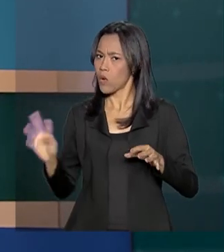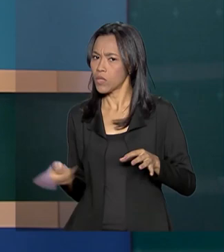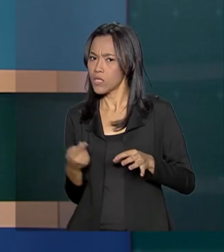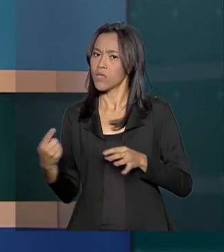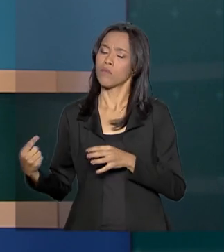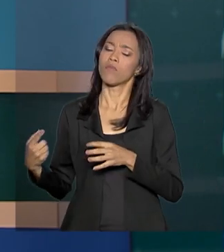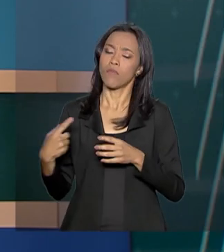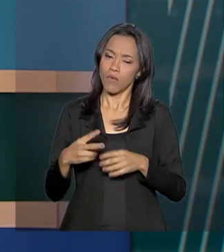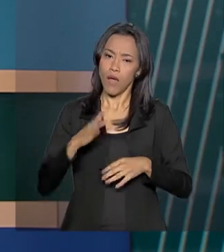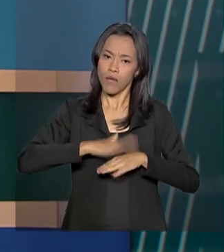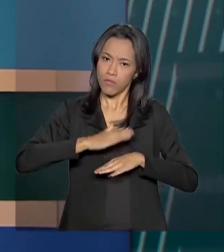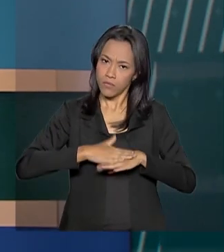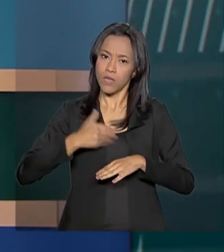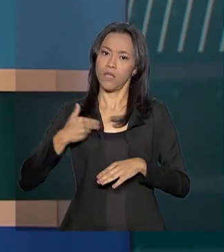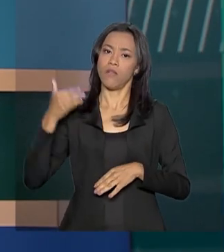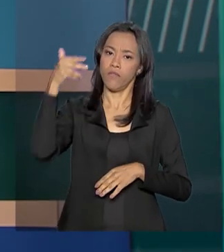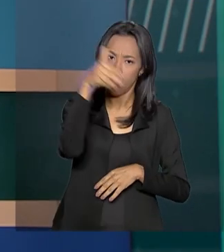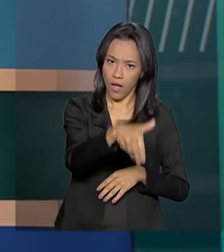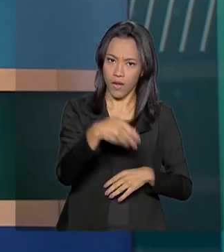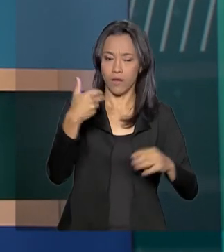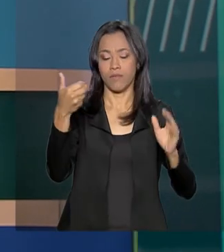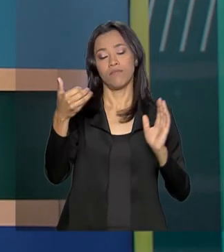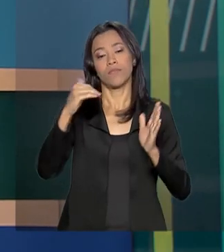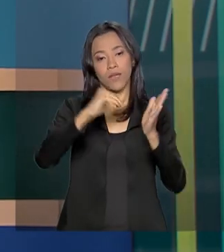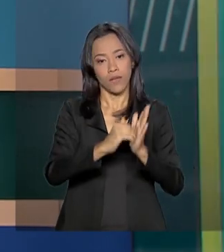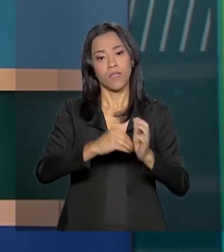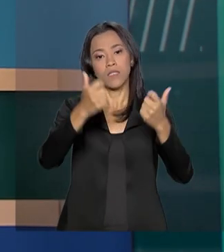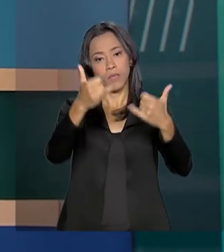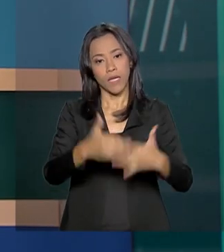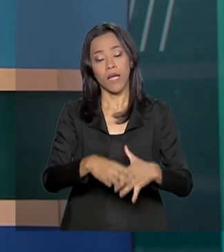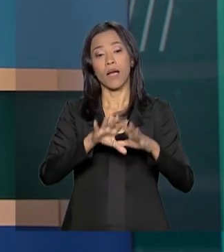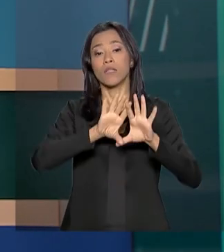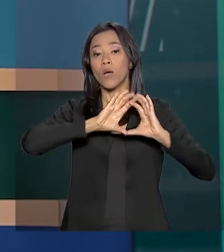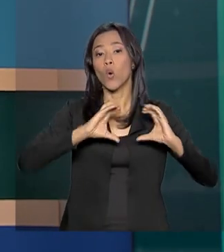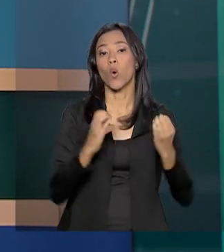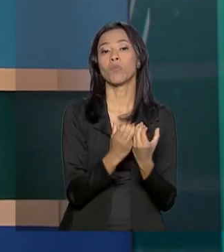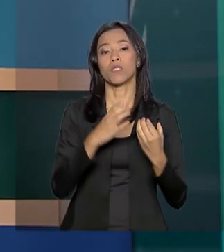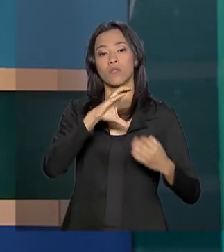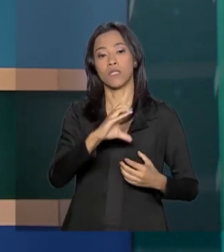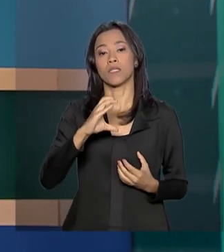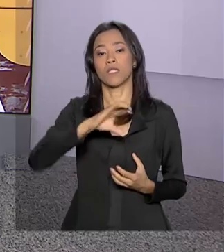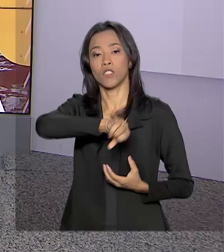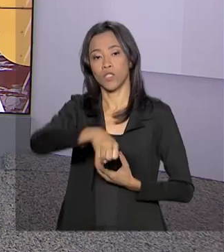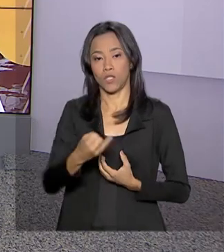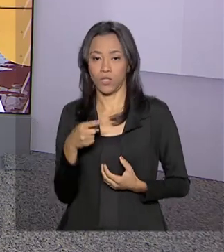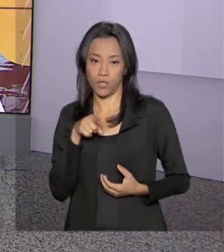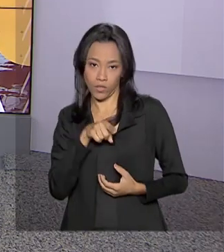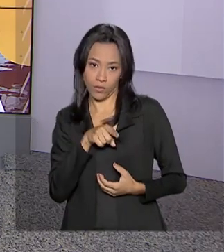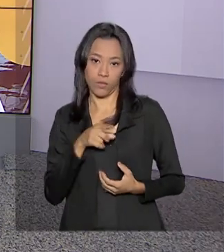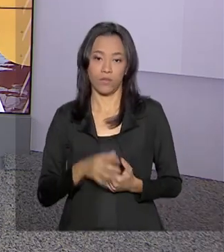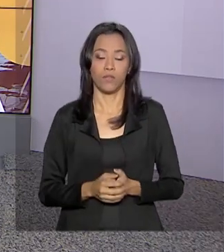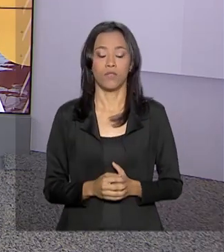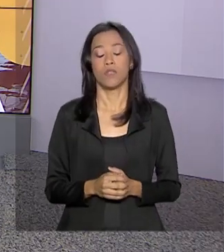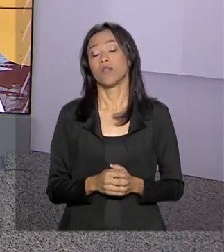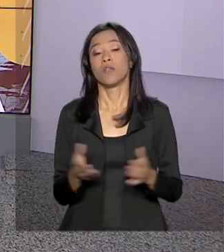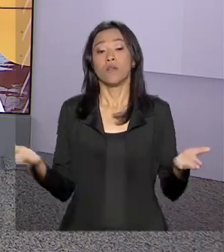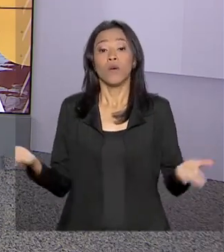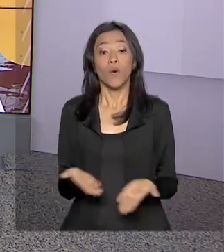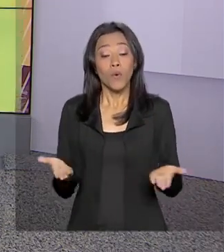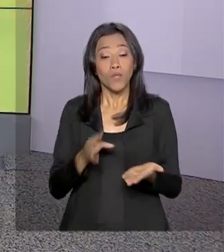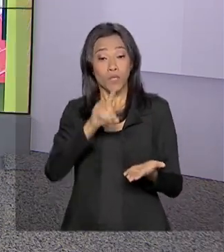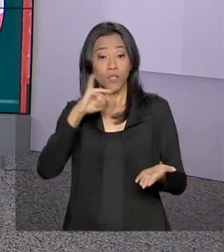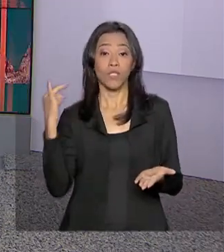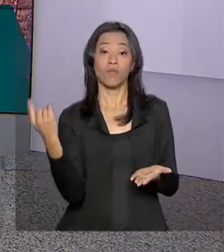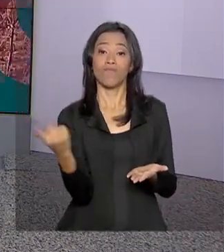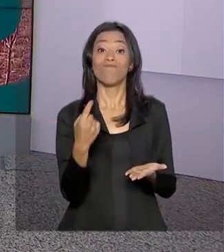ministro. A audiência será às nove da manhã na Comissão de Constituição, Justiça e Cidadania. E hoje é o Dia Mundial de